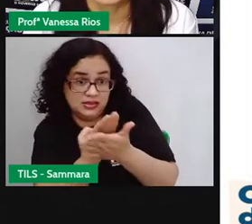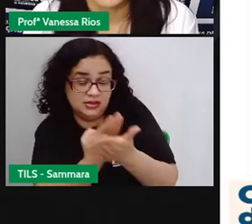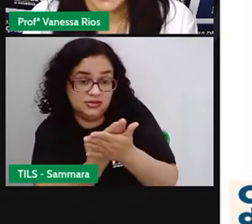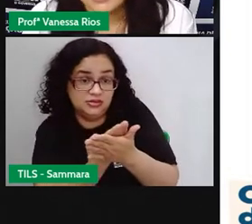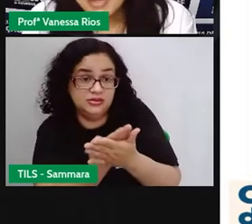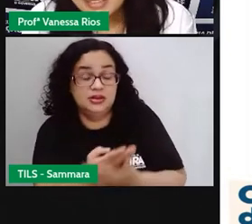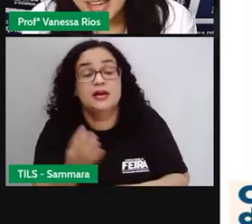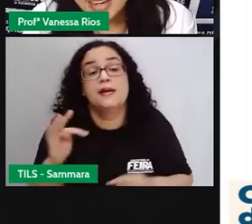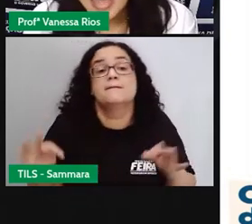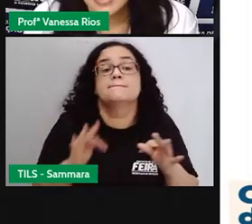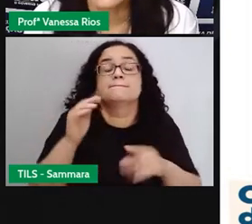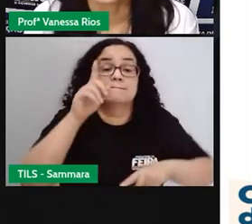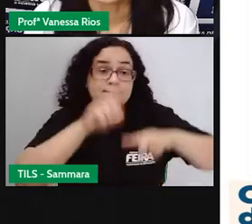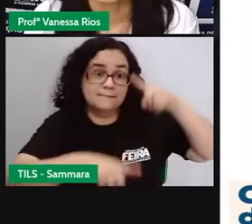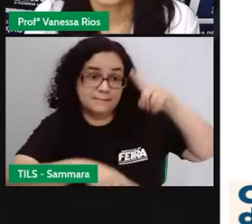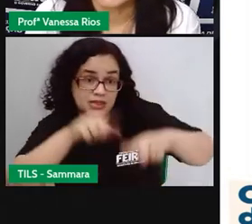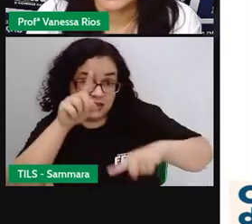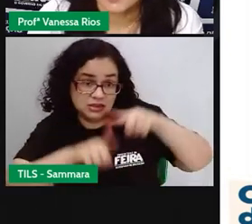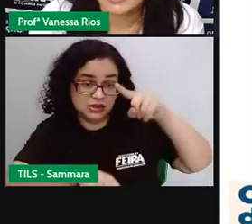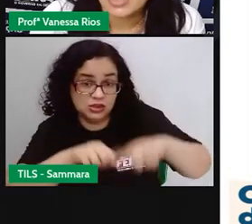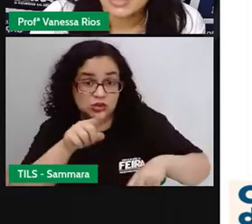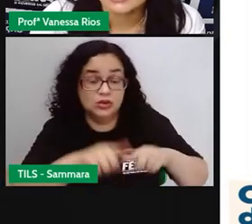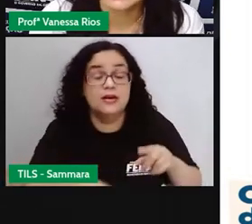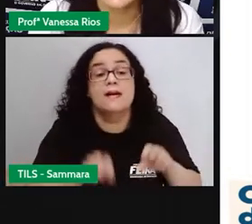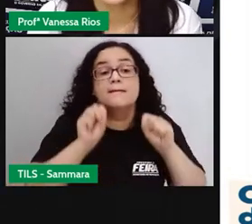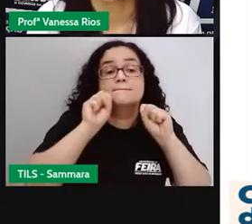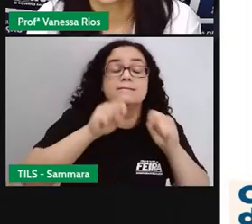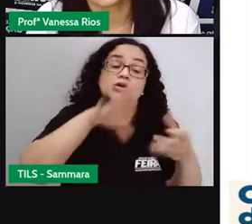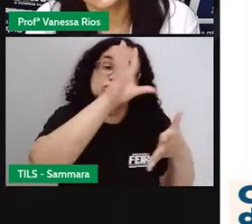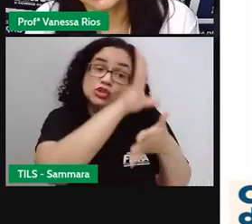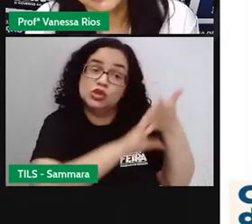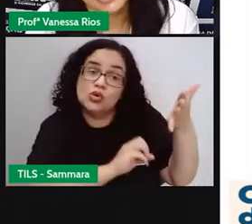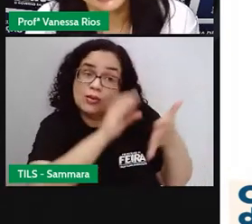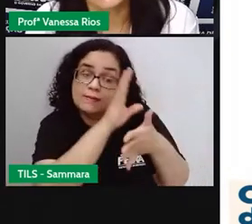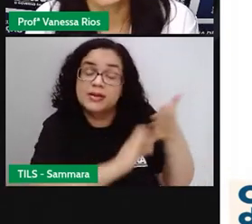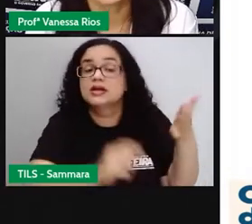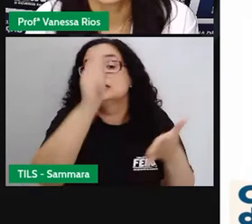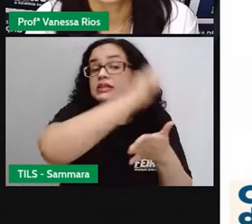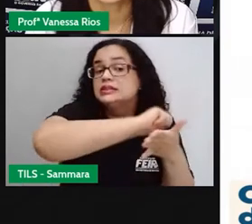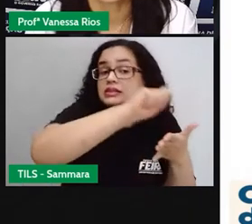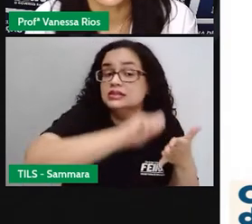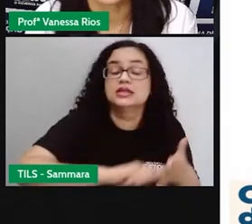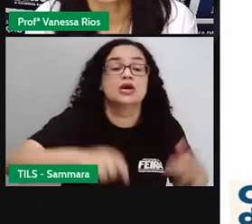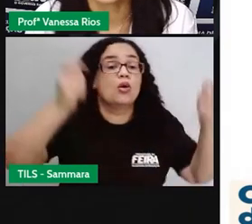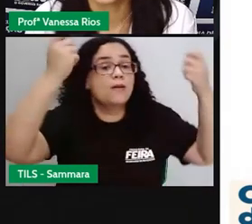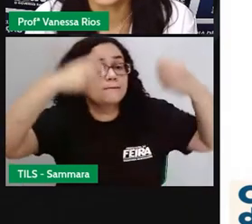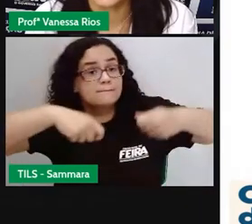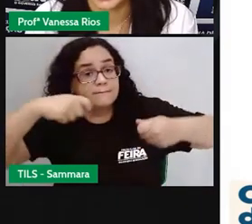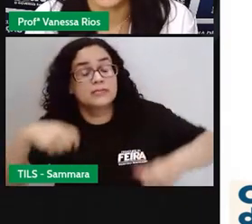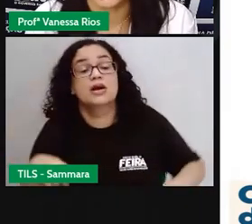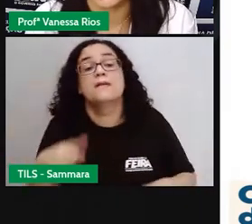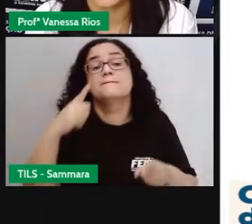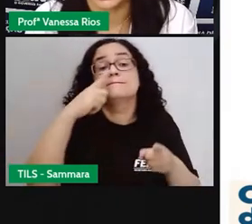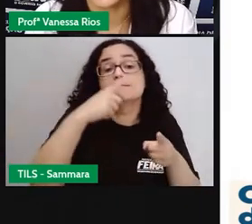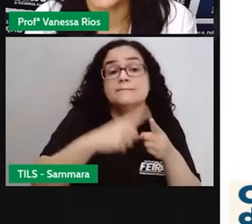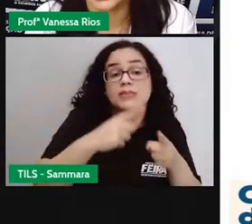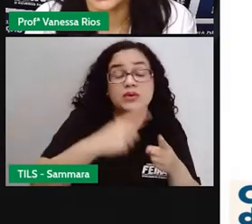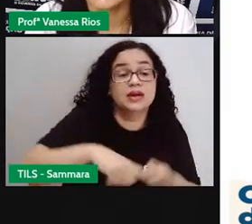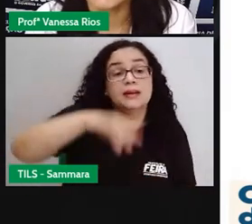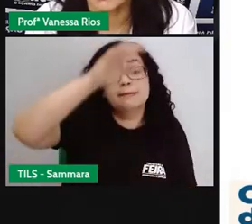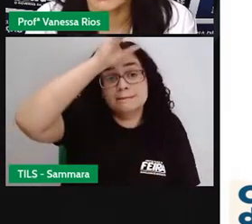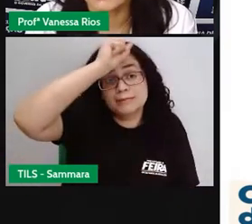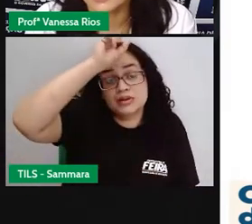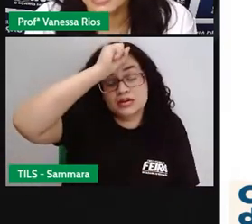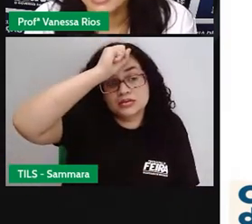E prepare o material, né? Para que você possa notar, possa escrever aquilo que for necessário. Isso porque a aprendizagem,